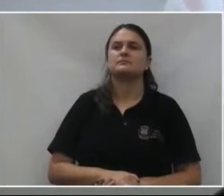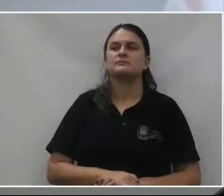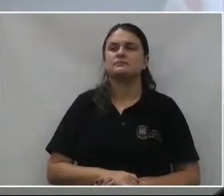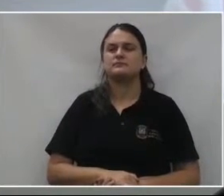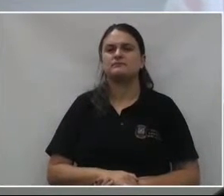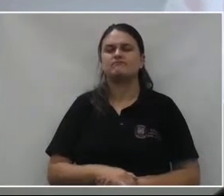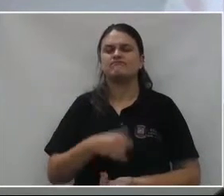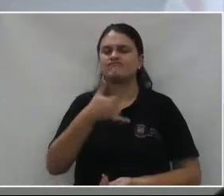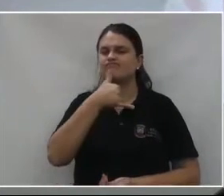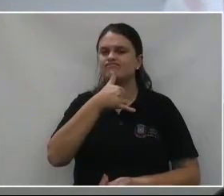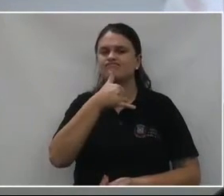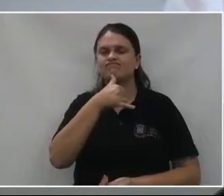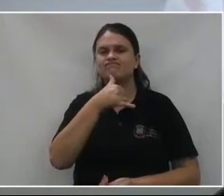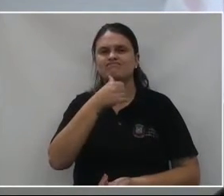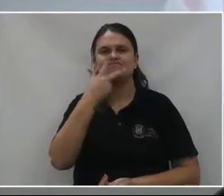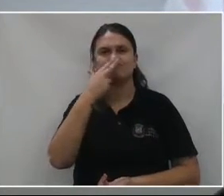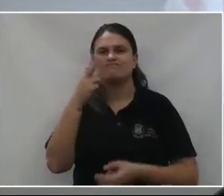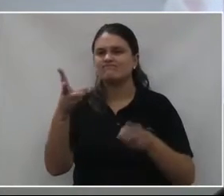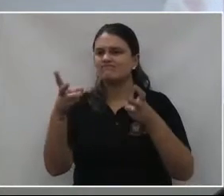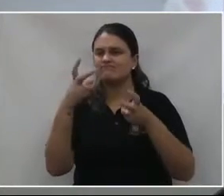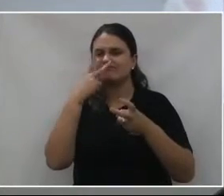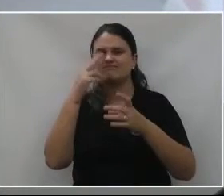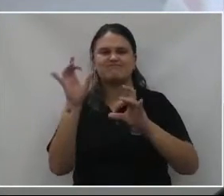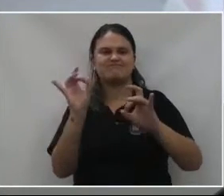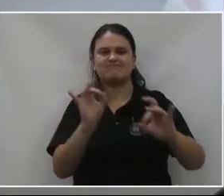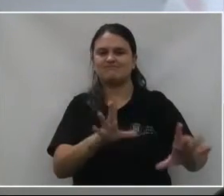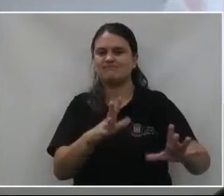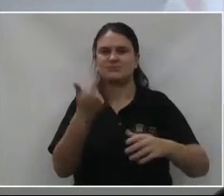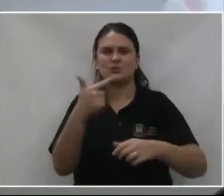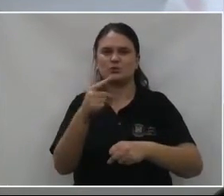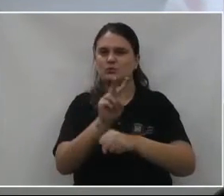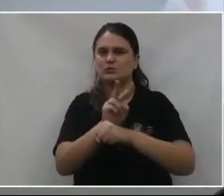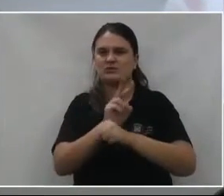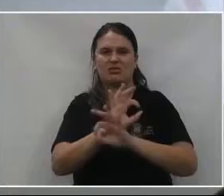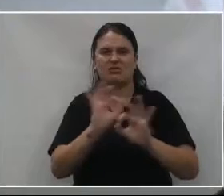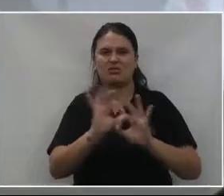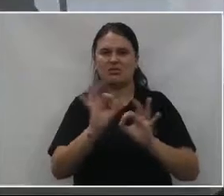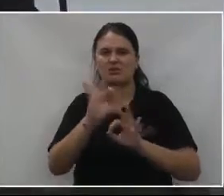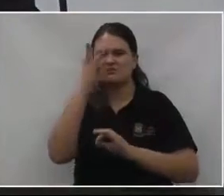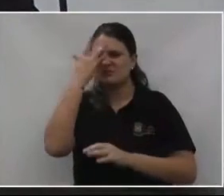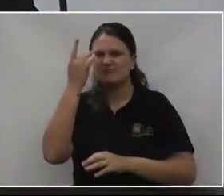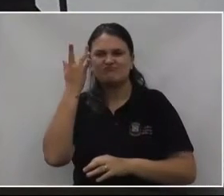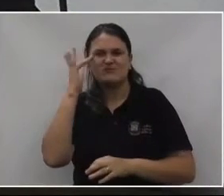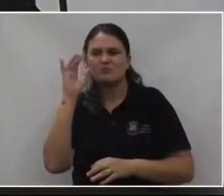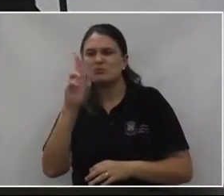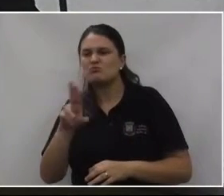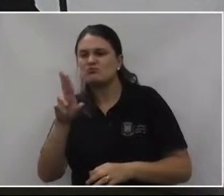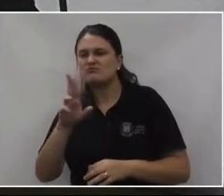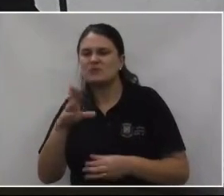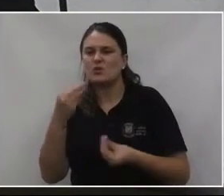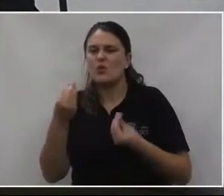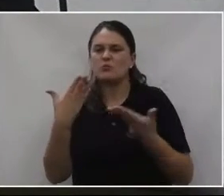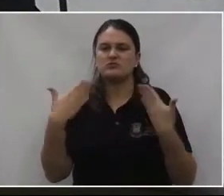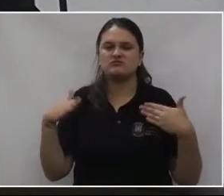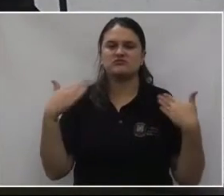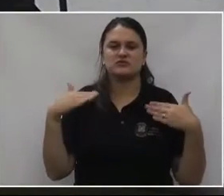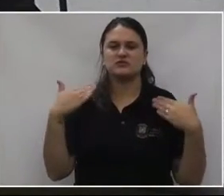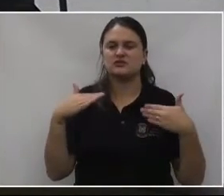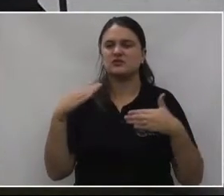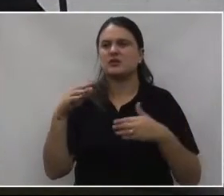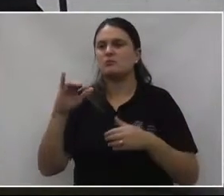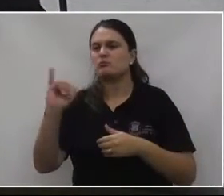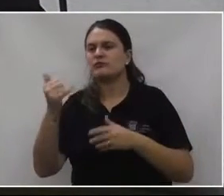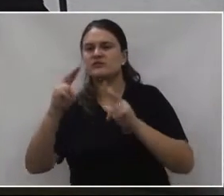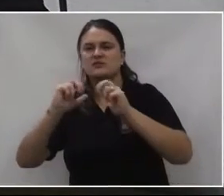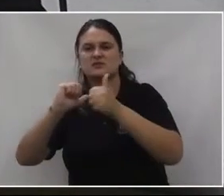É triste de ver, né? Um espaço que é para todo mundo usar, se divertir, levar a família, fazer um esporte ao ar livre,